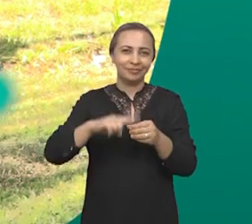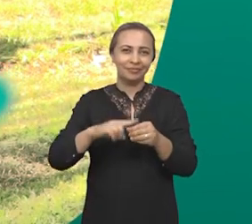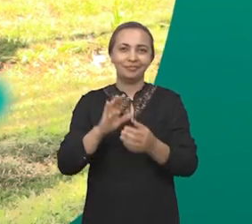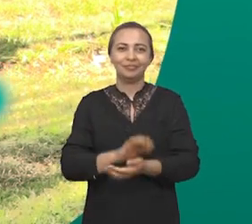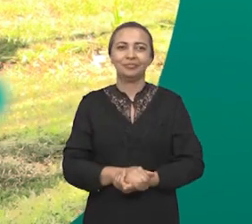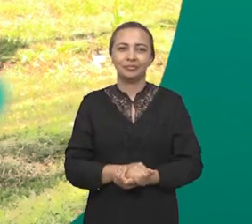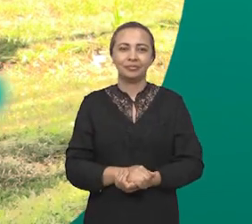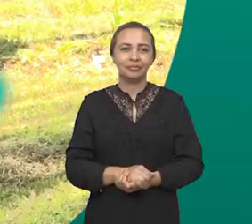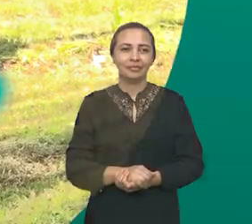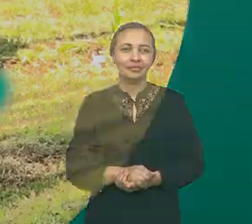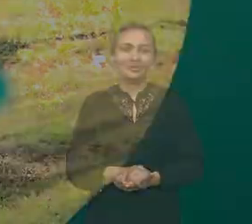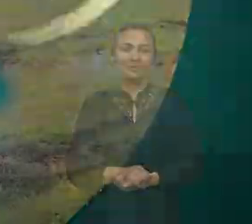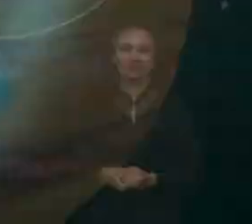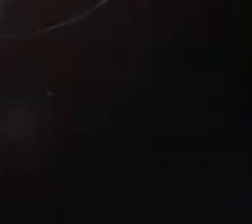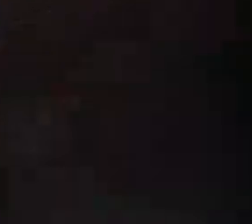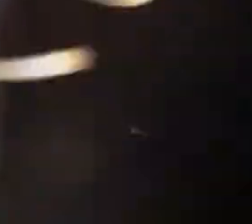a gente volta já já.